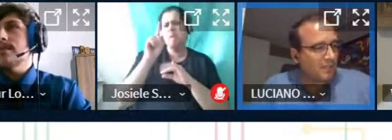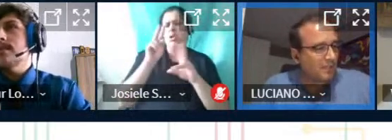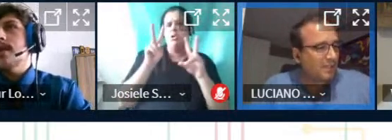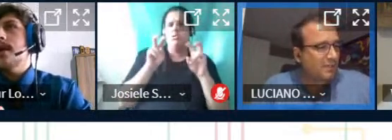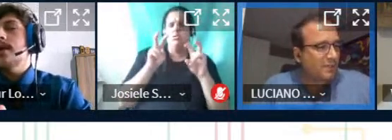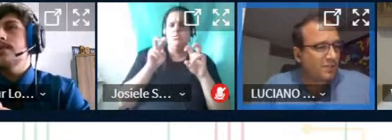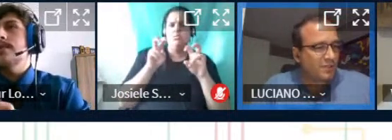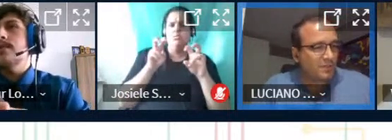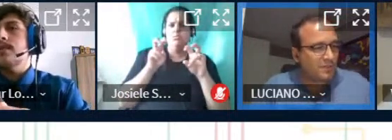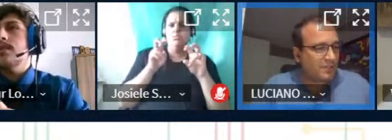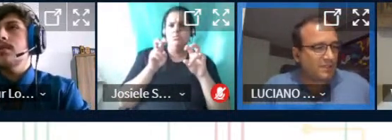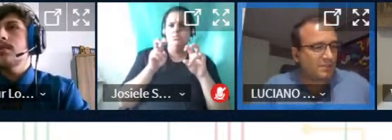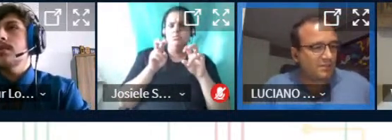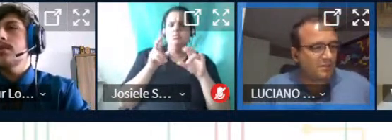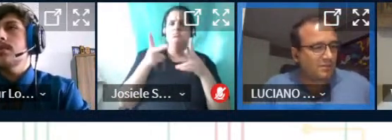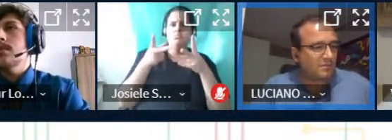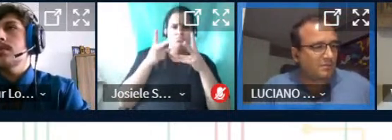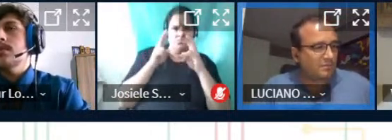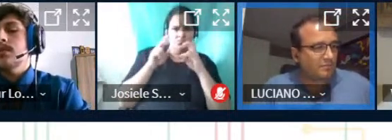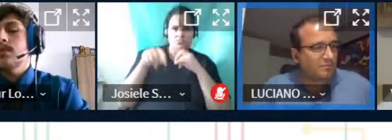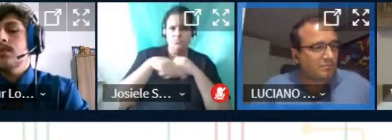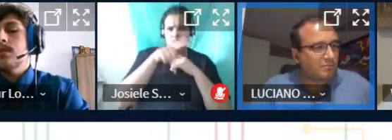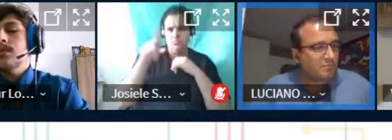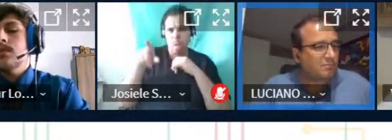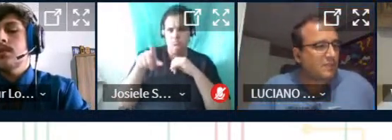ela e vejo que vocês estão